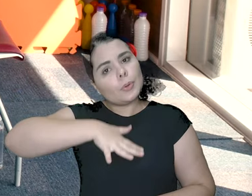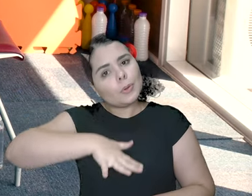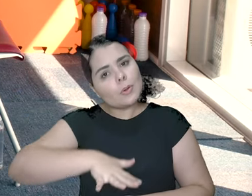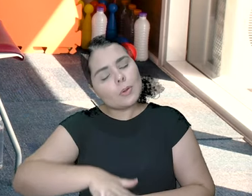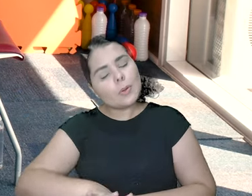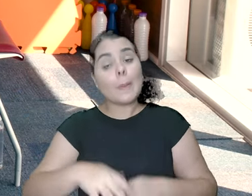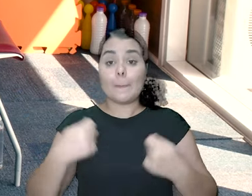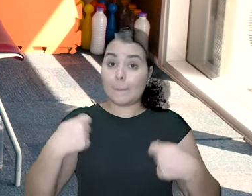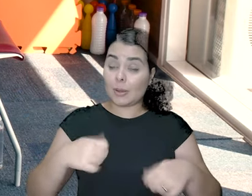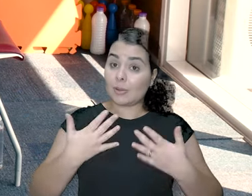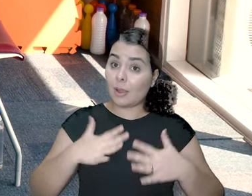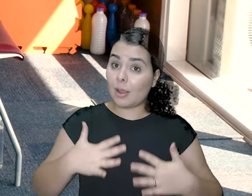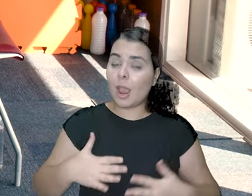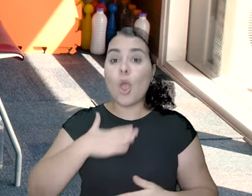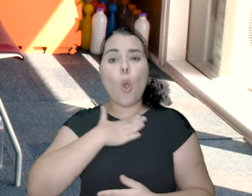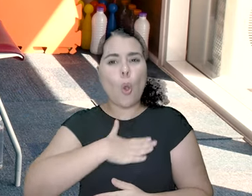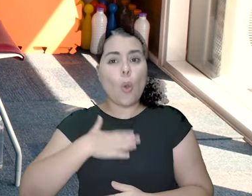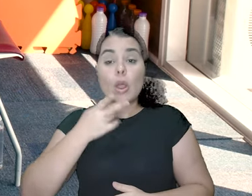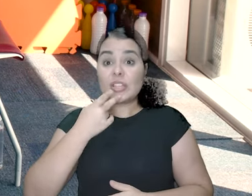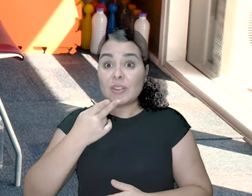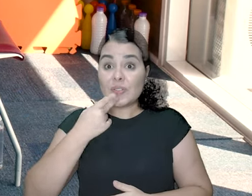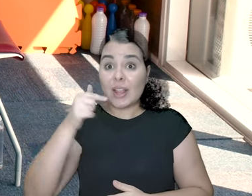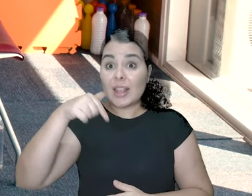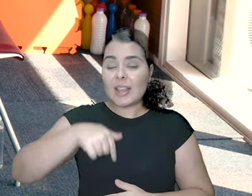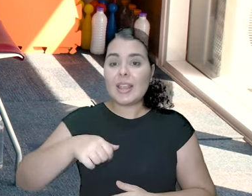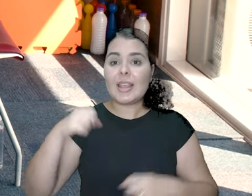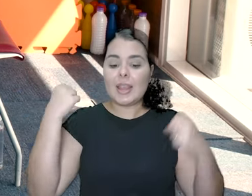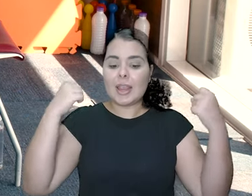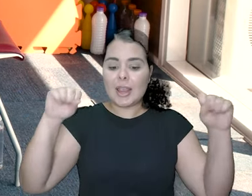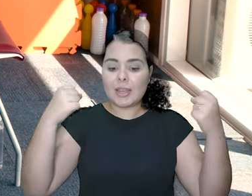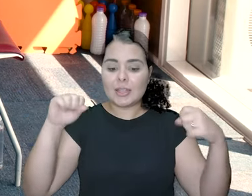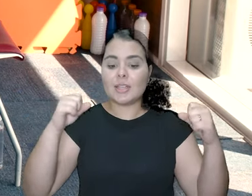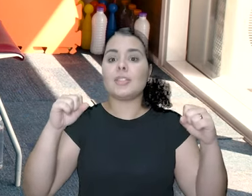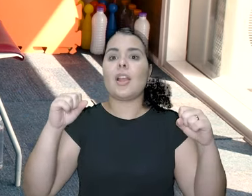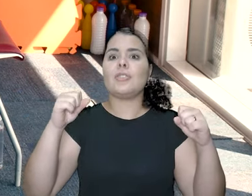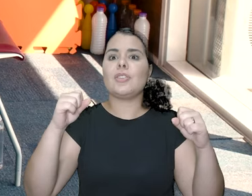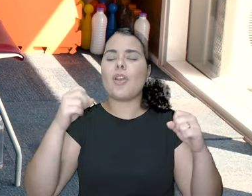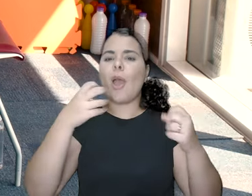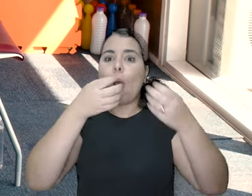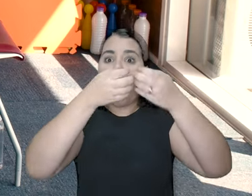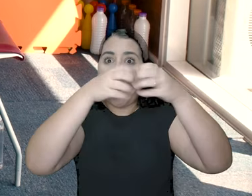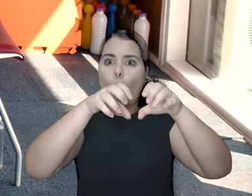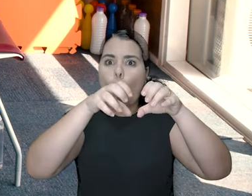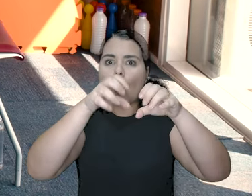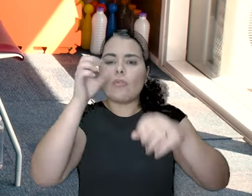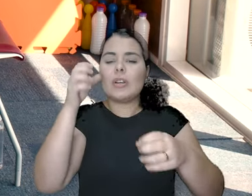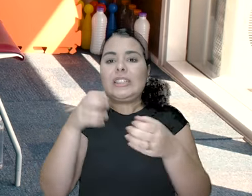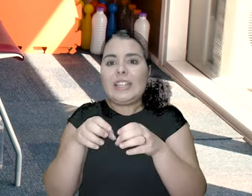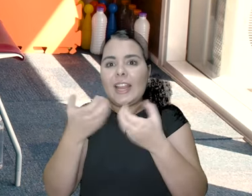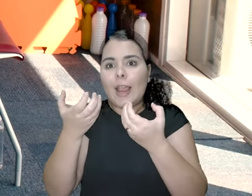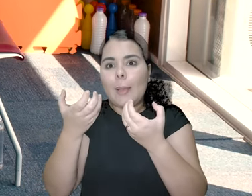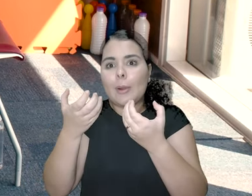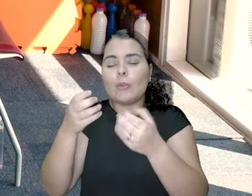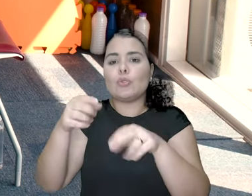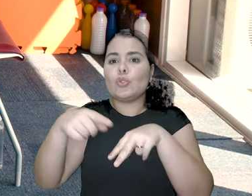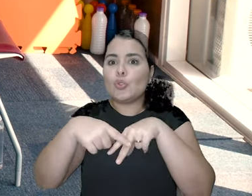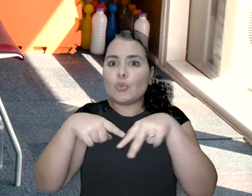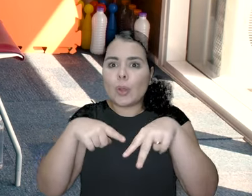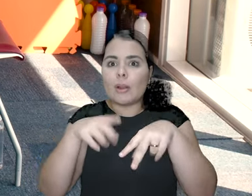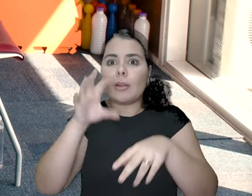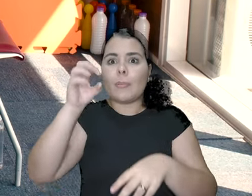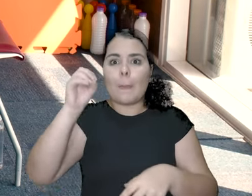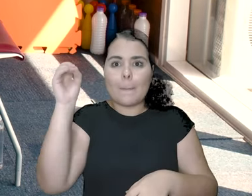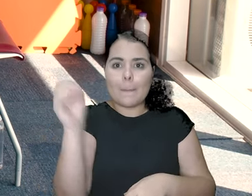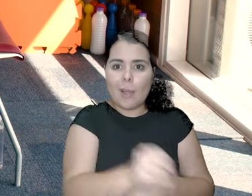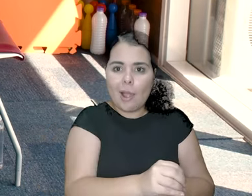Ixi! Sabe como eu gosto de falar que esse exercício se chama? Pega o ovo e quebra no joelho. Pega o ovo e